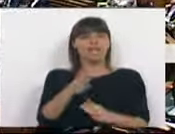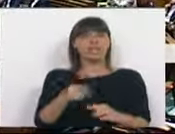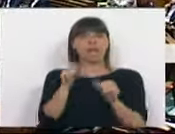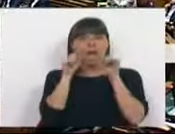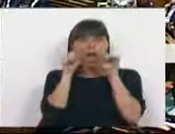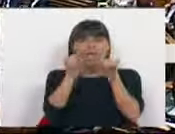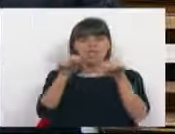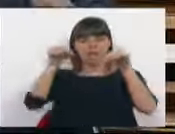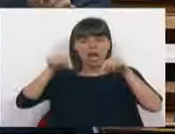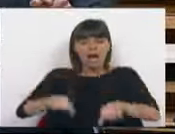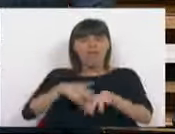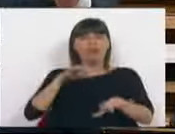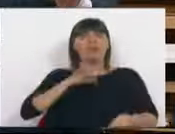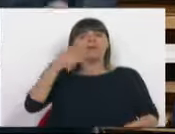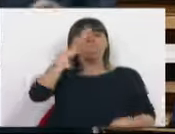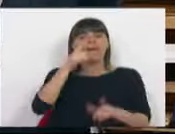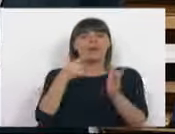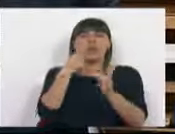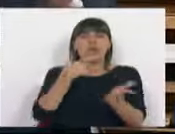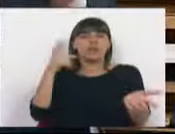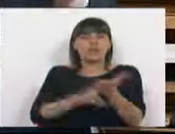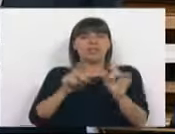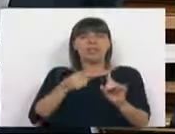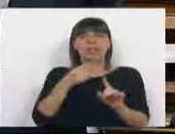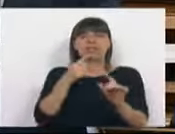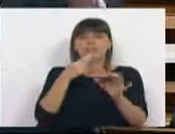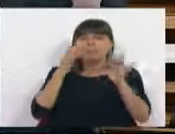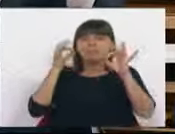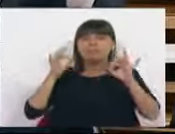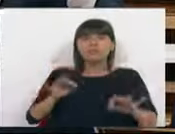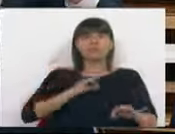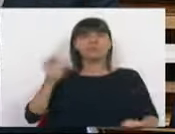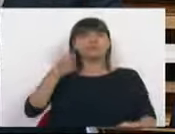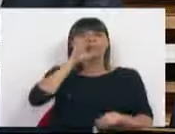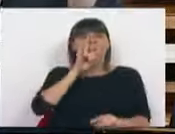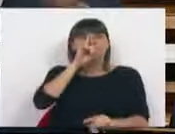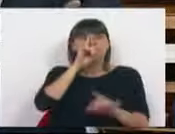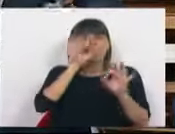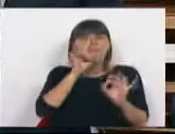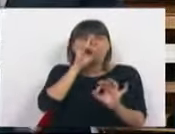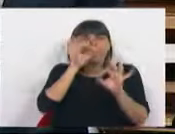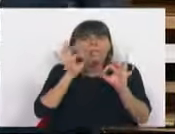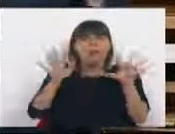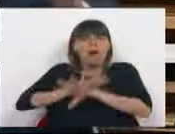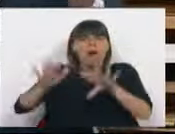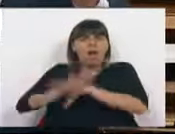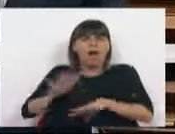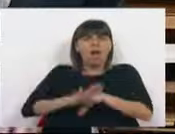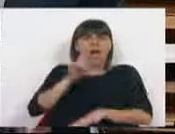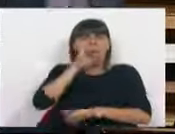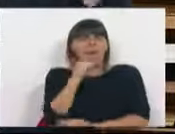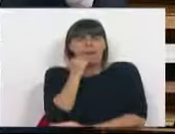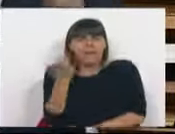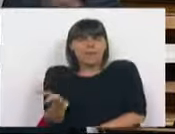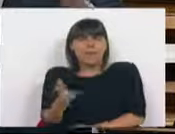a si nesta Câmara. O Senhor Primeiro-Ministro falta a verdade. E digamos a palavra certa, o Senhor Primeiro-Ministro mente. Mente cirurgicamente, mente com